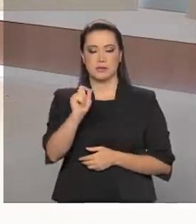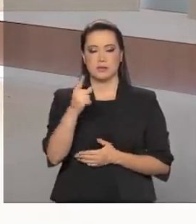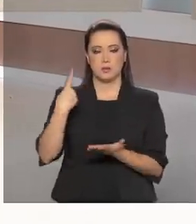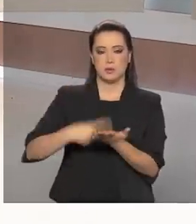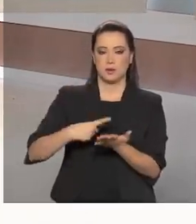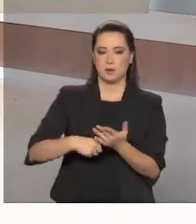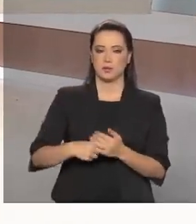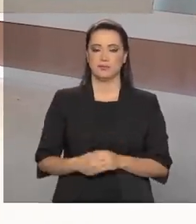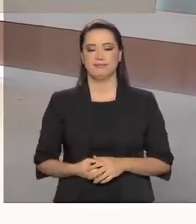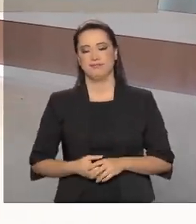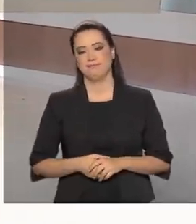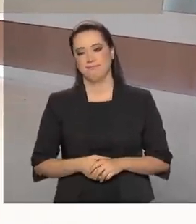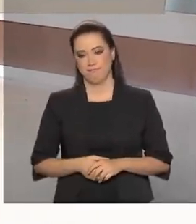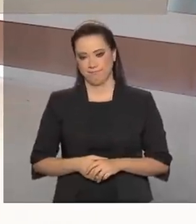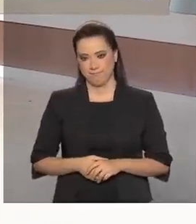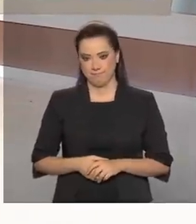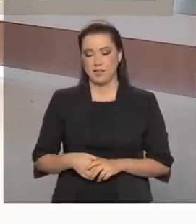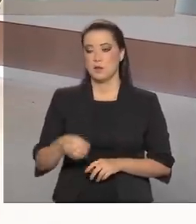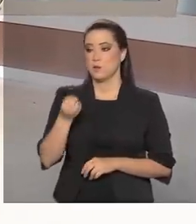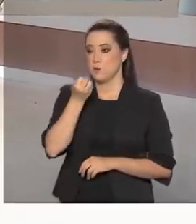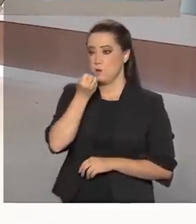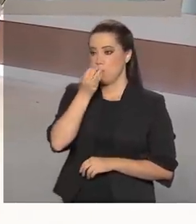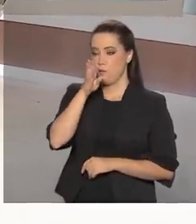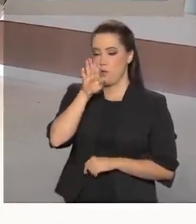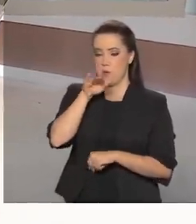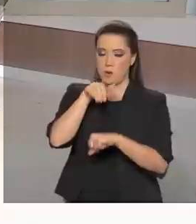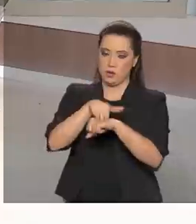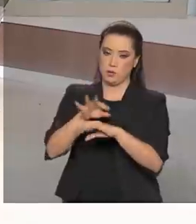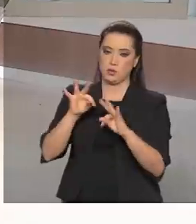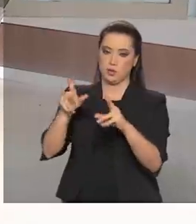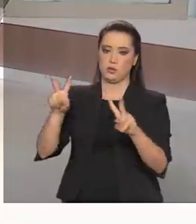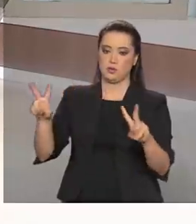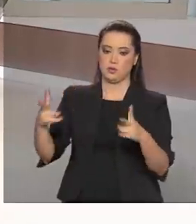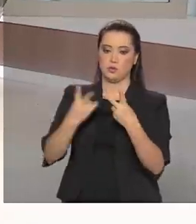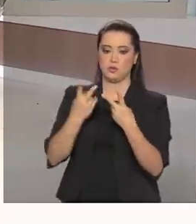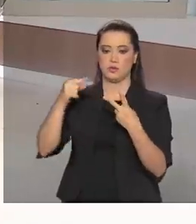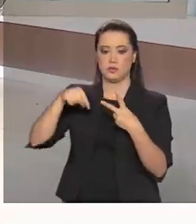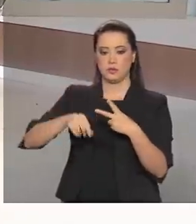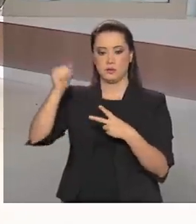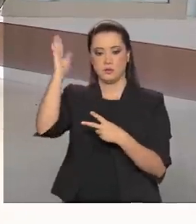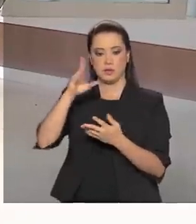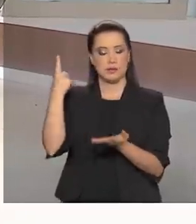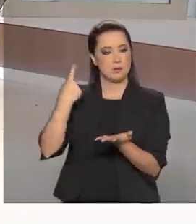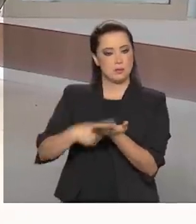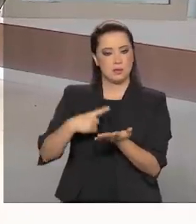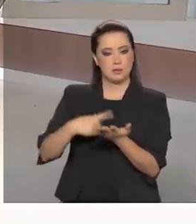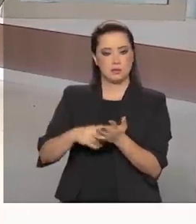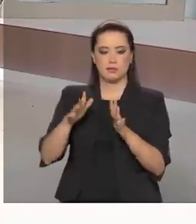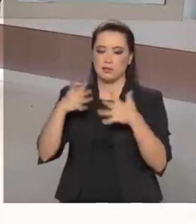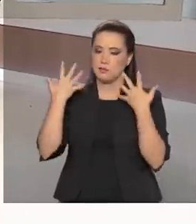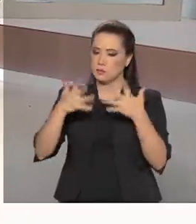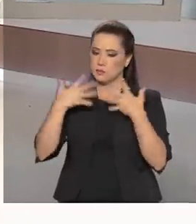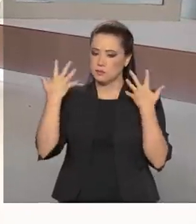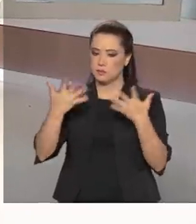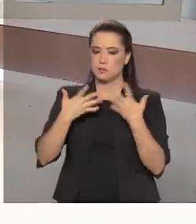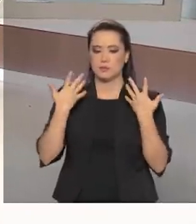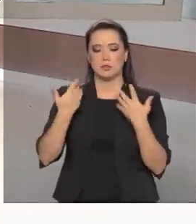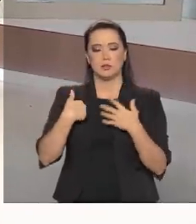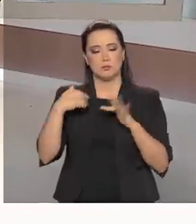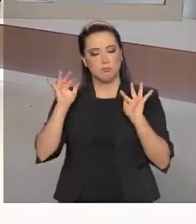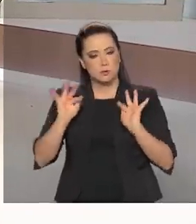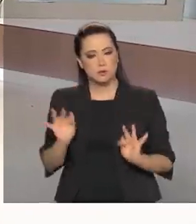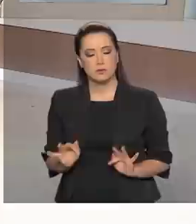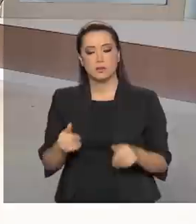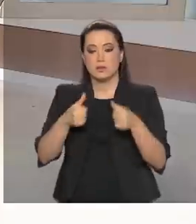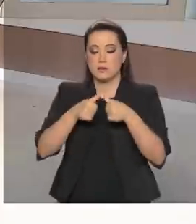Boa noite, Paulo. Vamos dizer boa noite a todos que estão nos assistindo nesse Brasil em Pauta. É muita alegria, bem contente